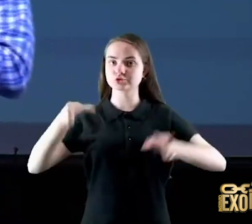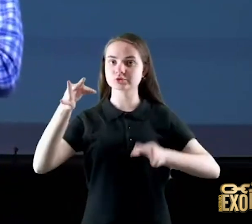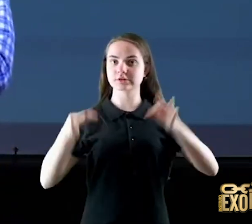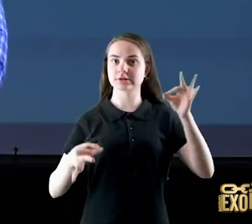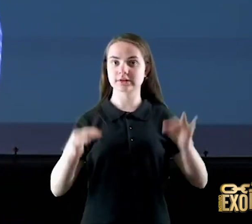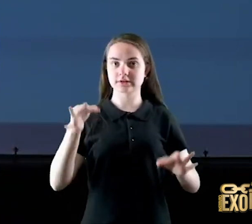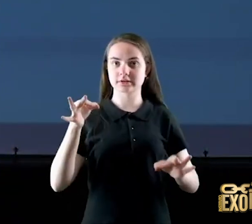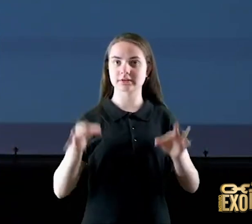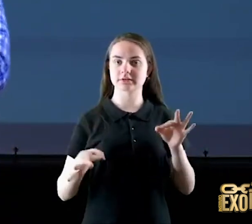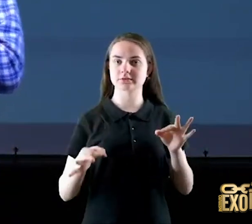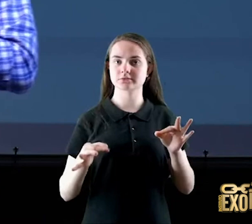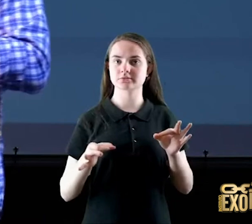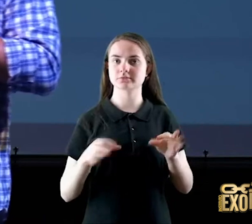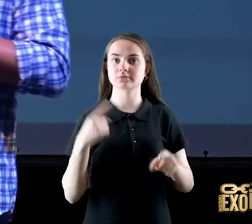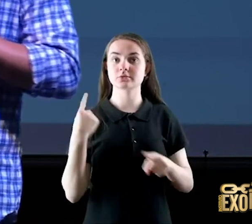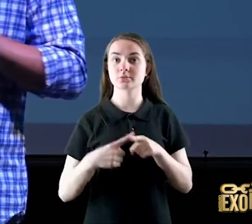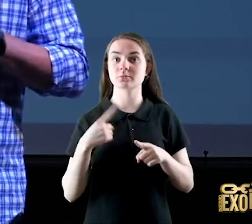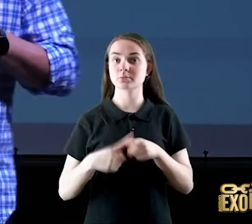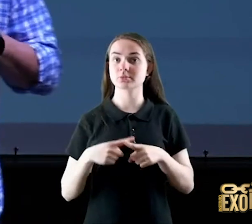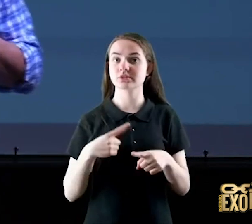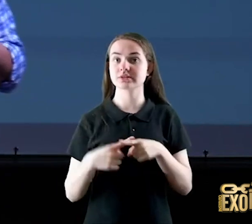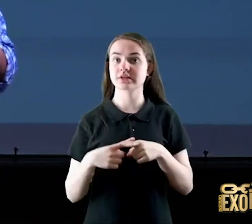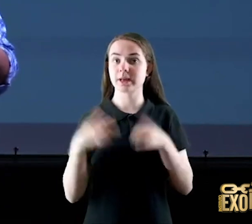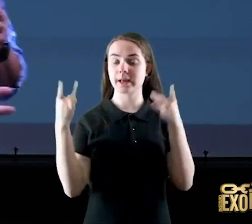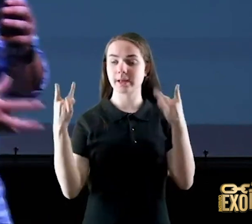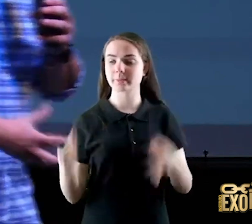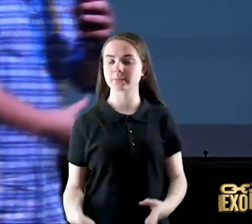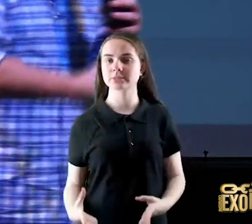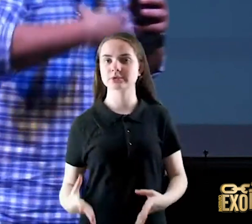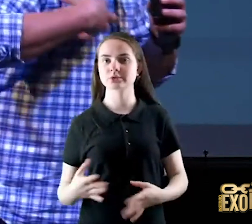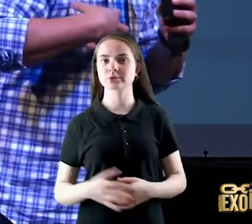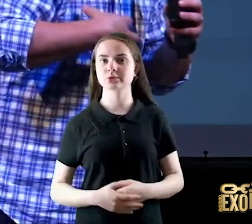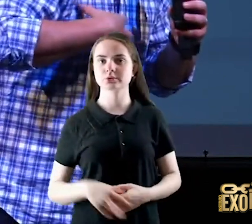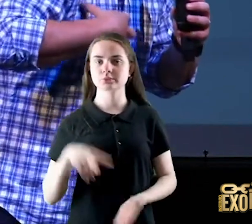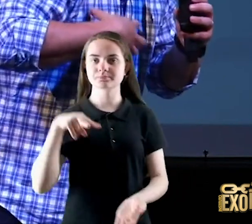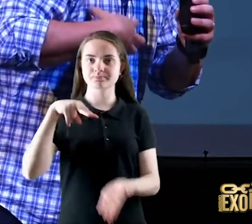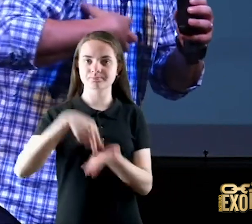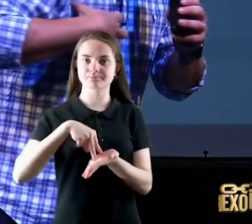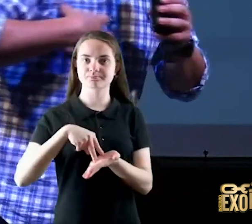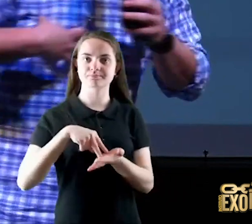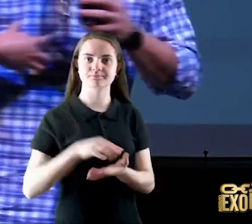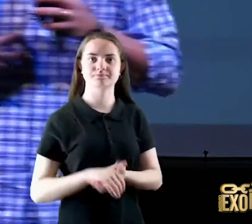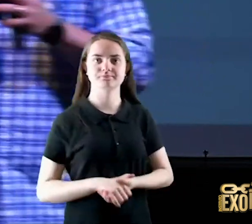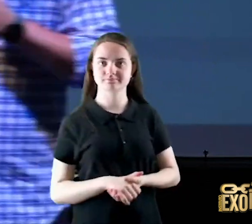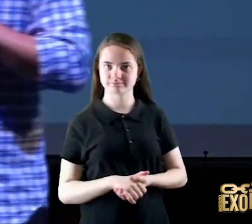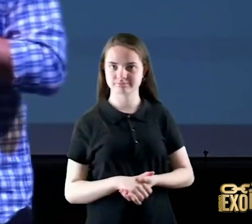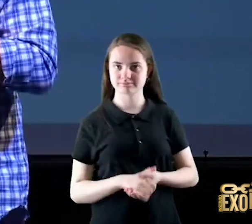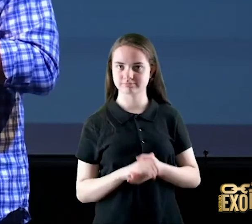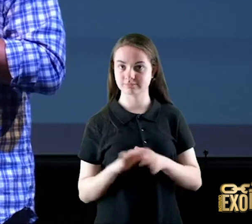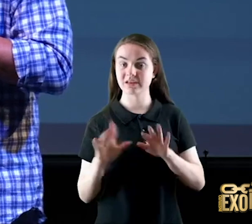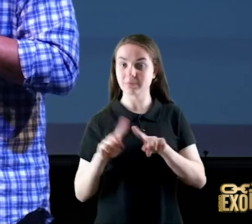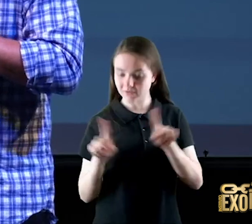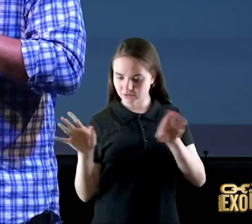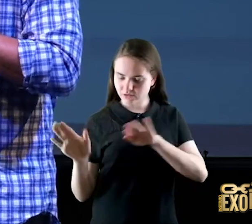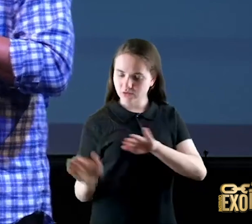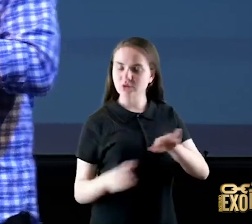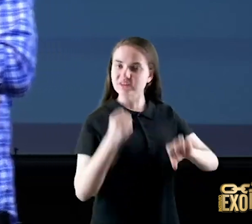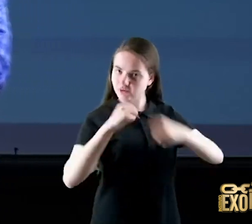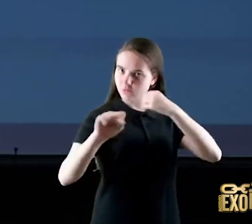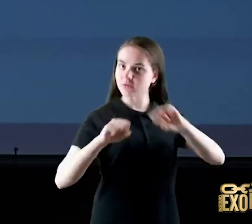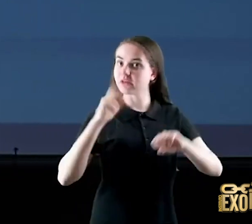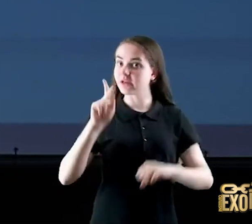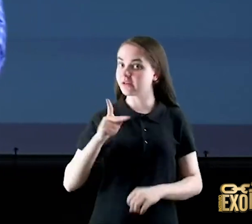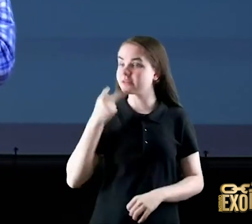marcial porque você abandonou o posto aqui ele está dizendo o seguinte o senhor é meu sentinela o senhor é o meu